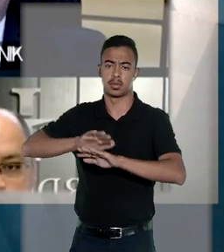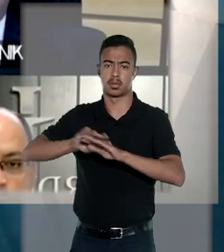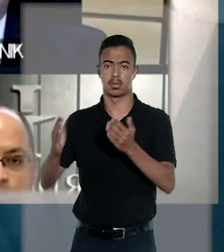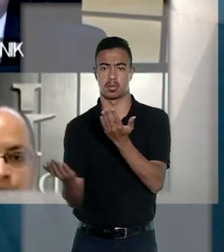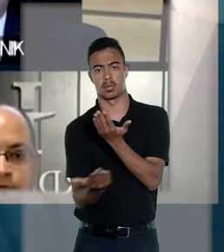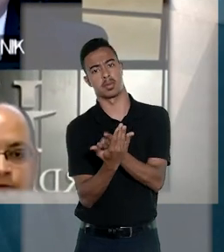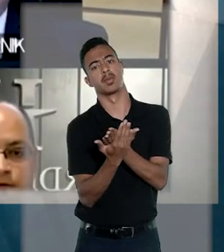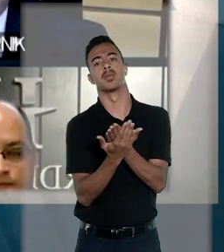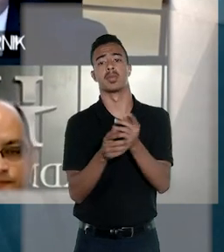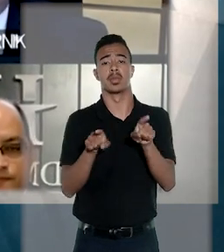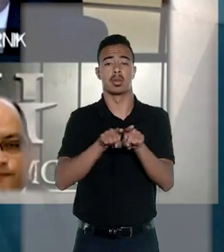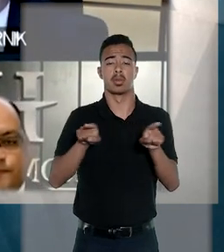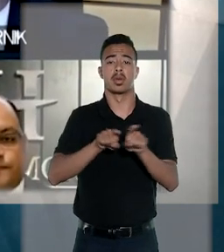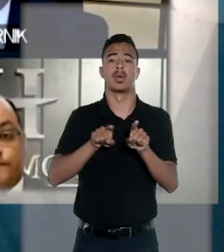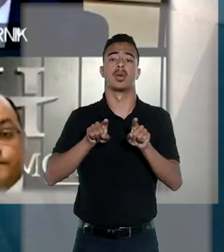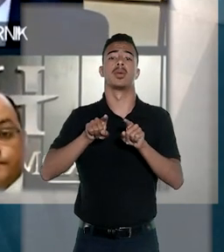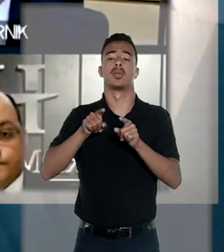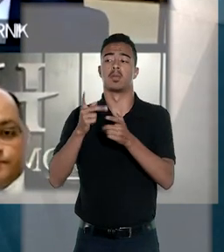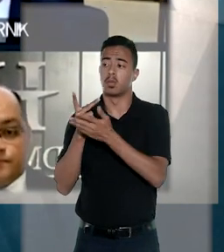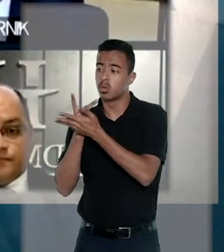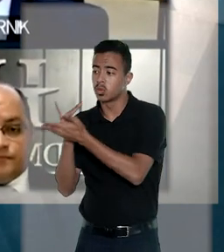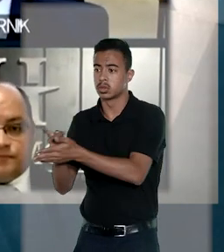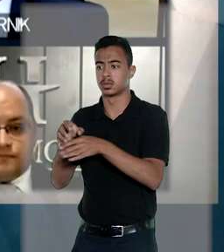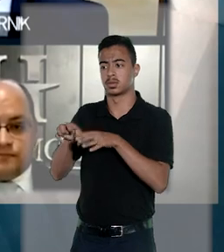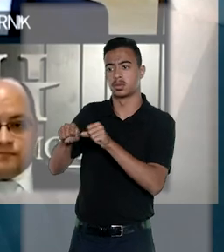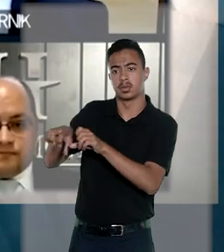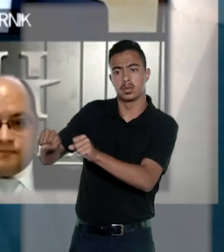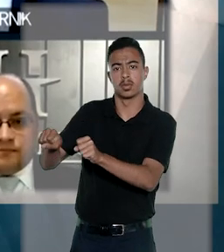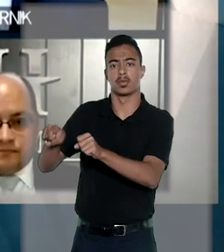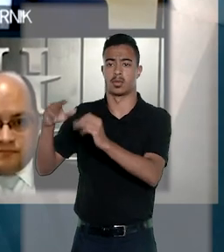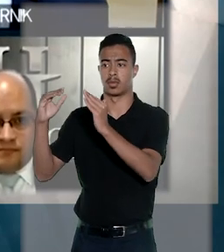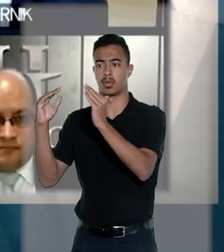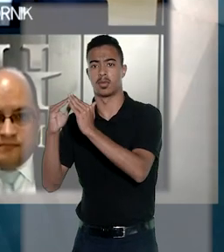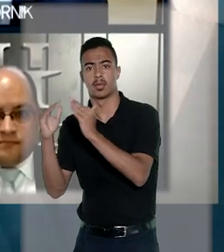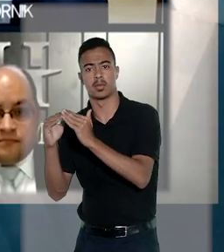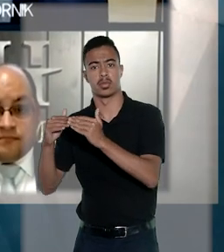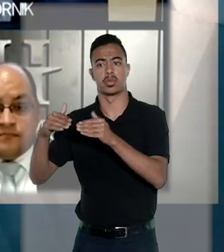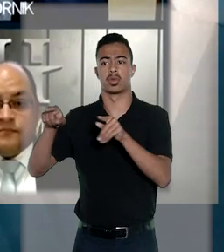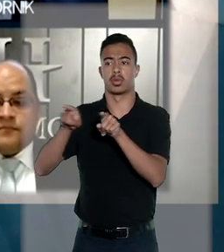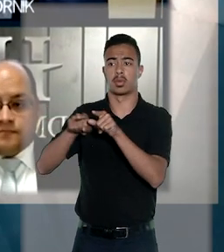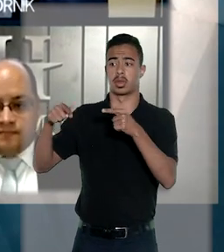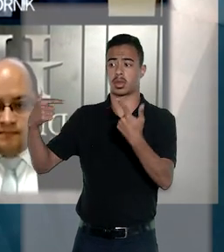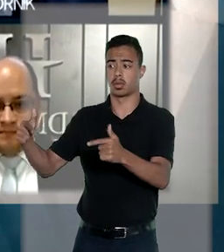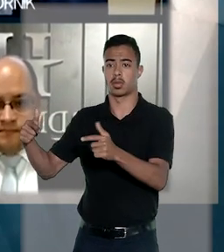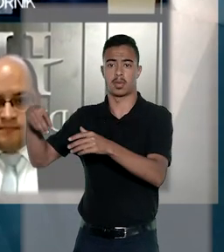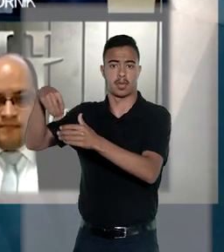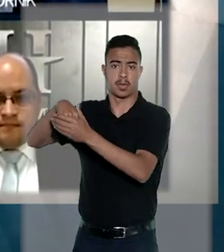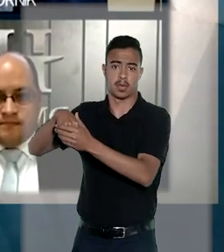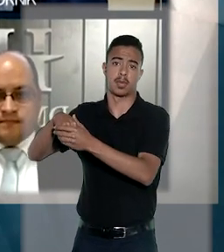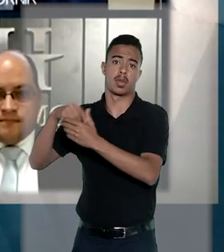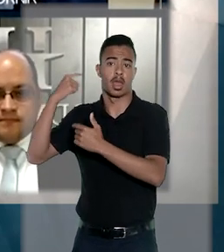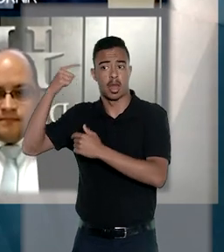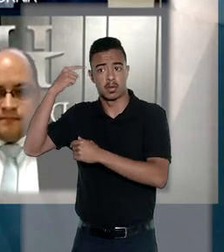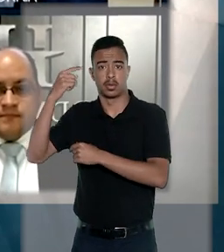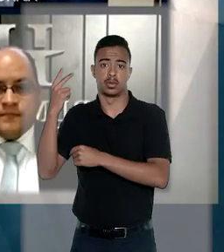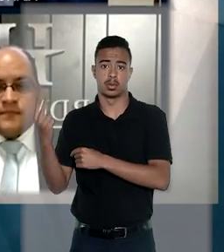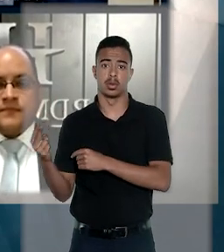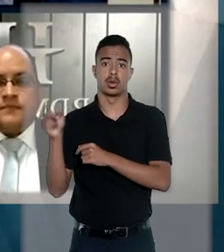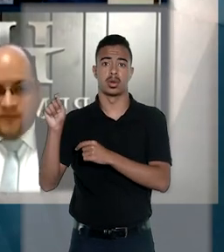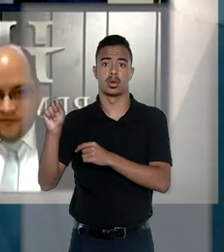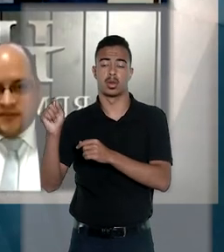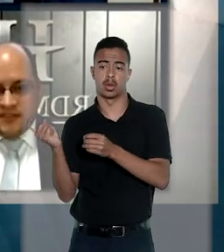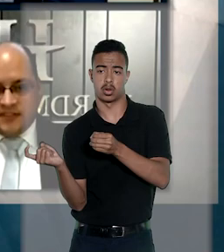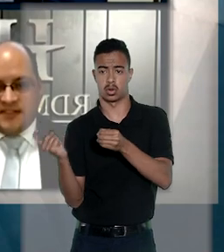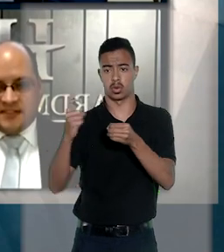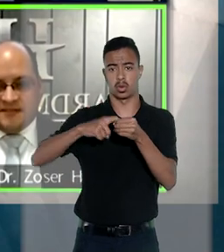procedimento, inclusive a operação de busca e apreensão realizada nas residências e no escritório das advogadas, as